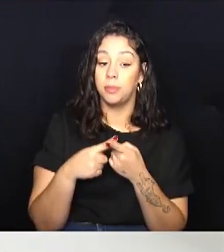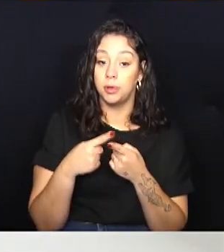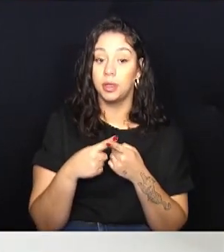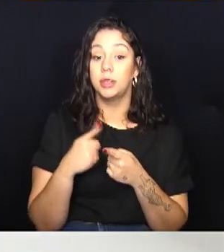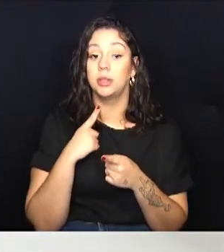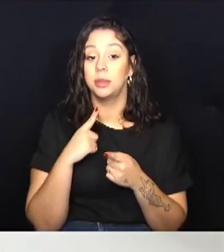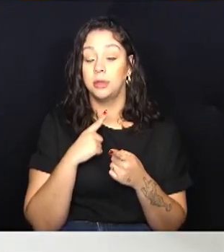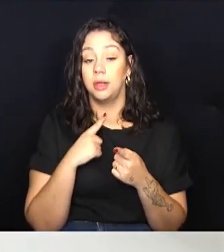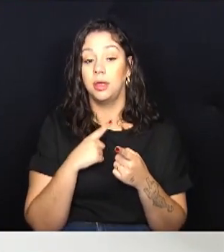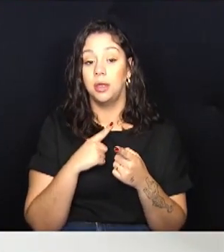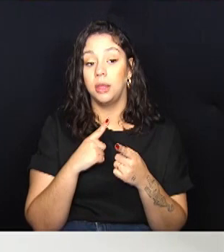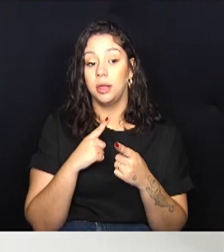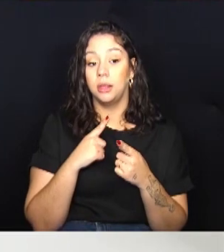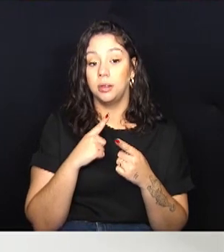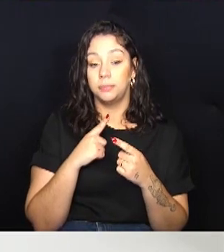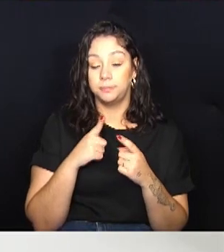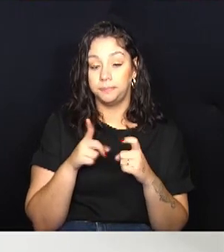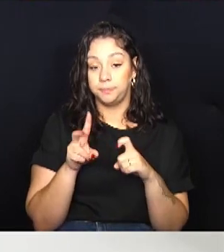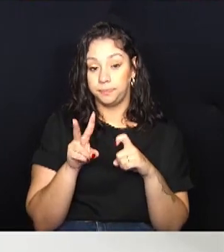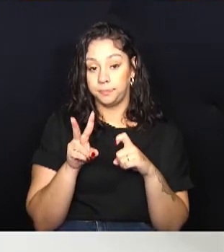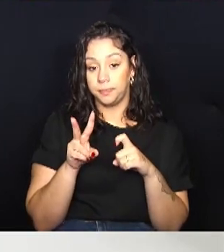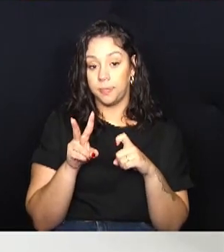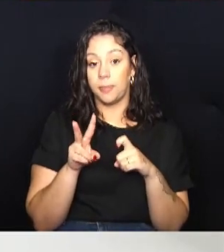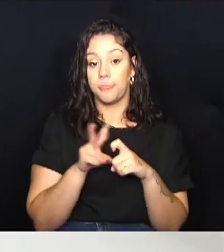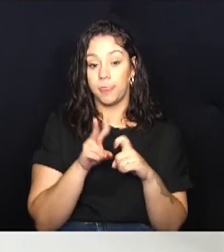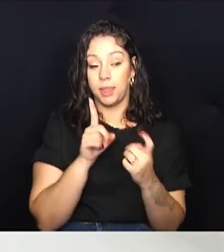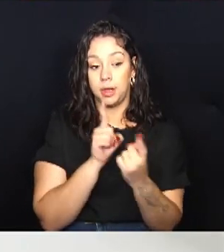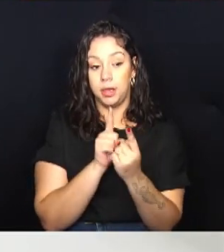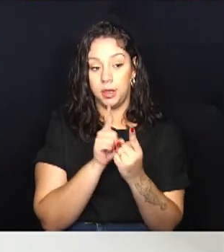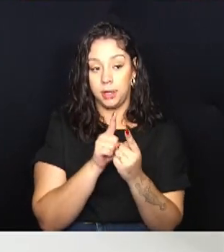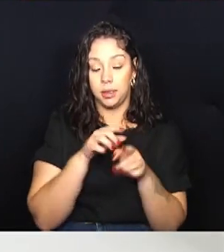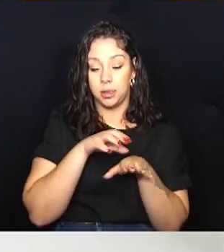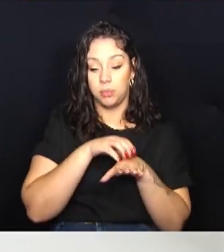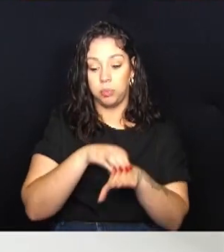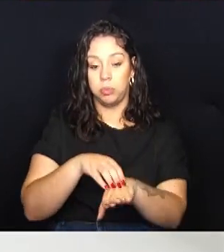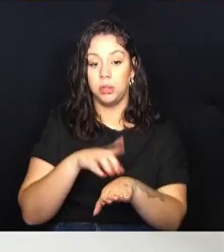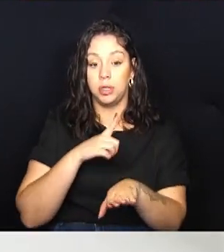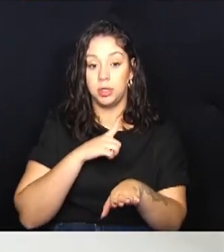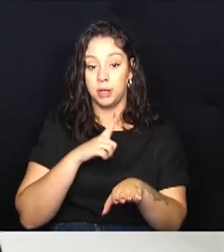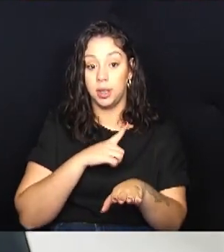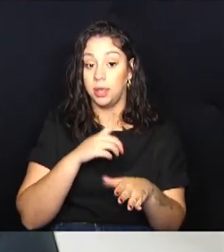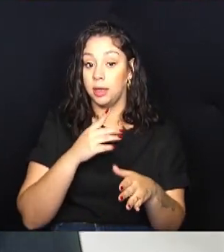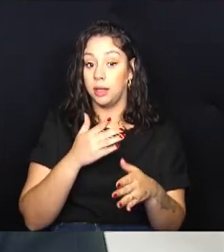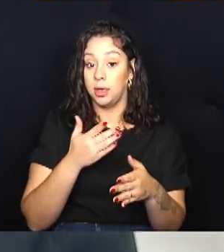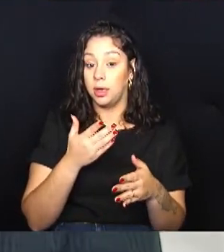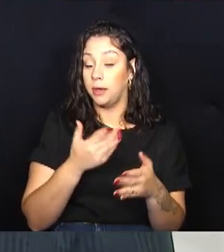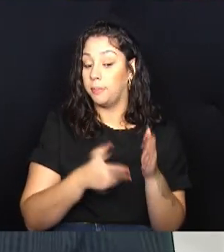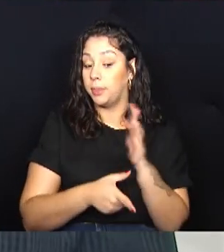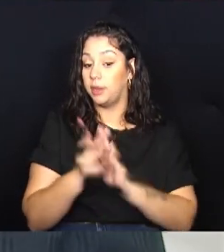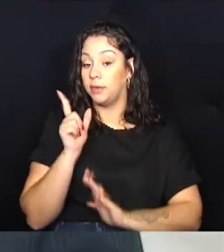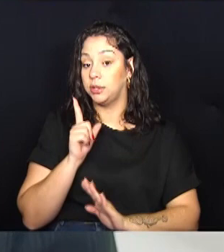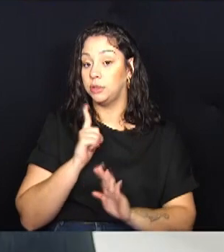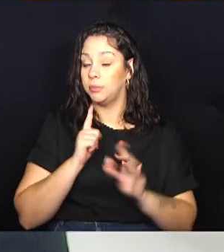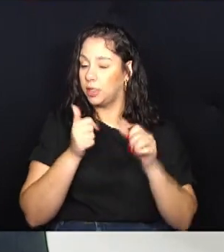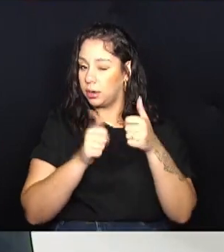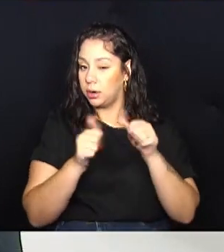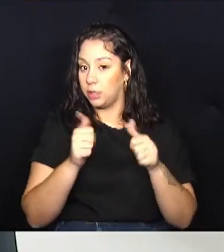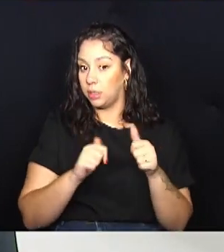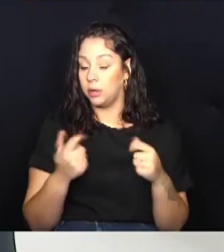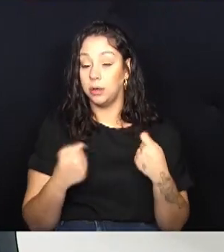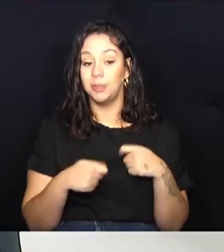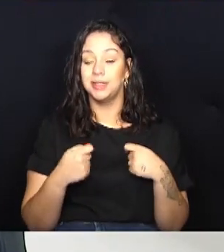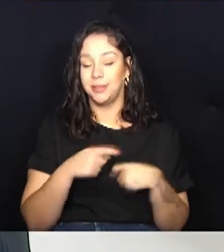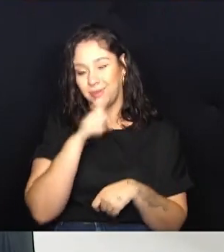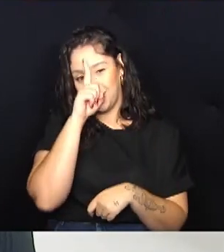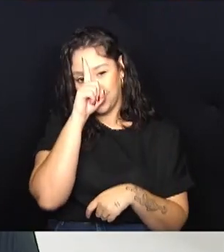que circula a cidade durante 30 dias de cada região, ela faz um exame preventivo. Porém, um exame mais sofisticado teria que ser feito no